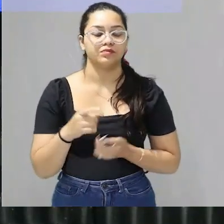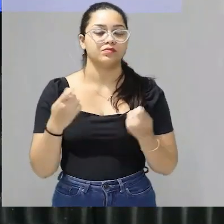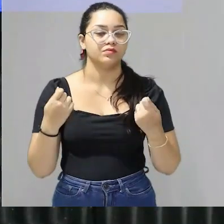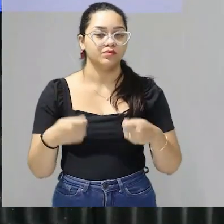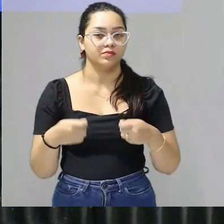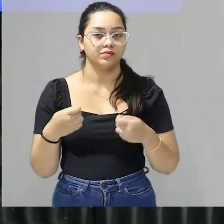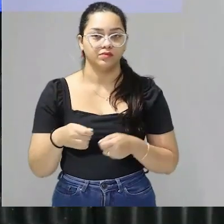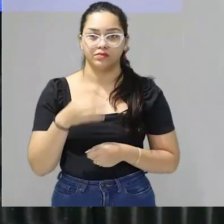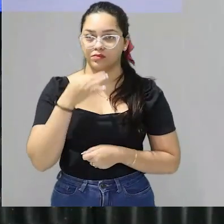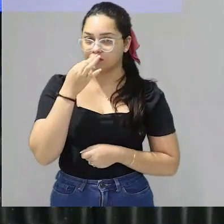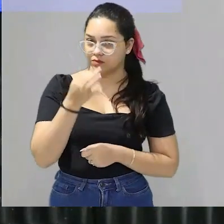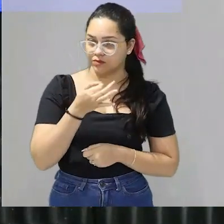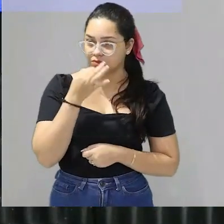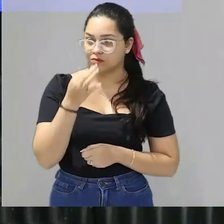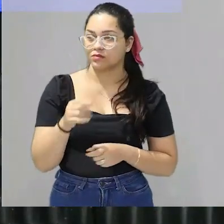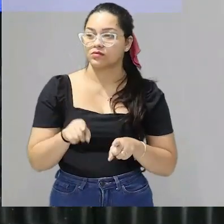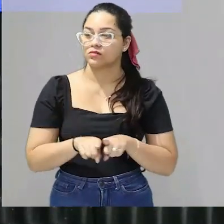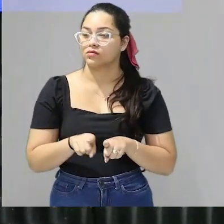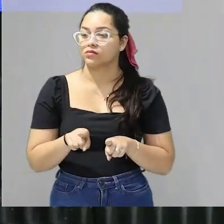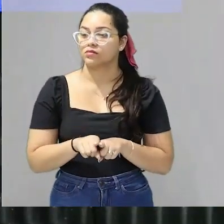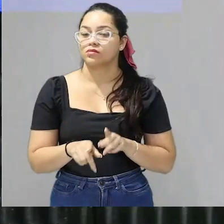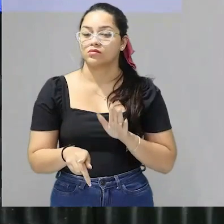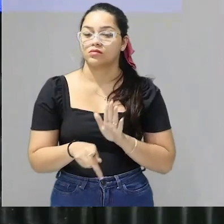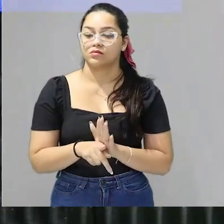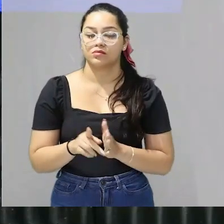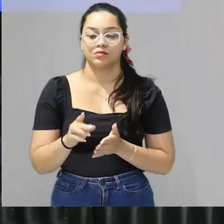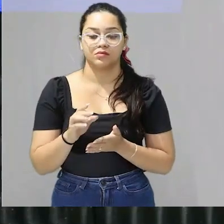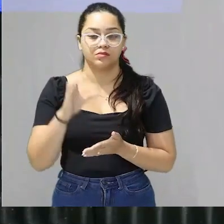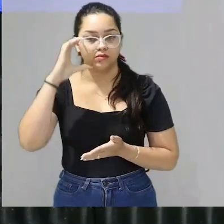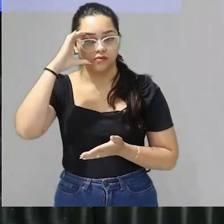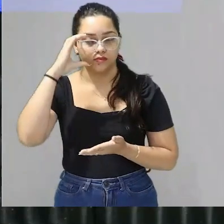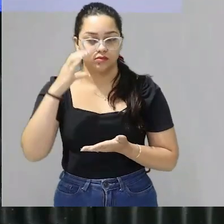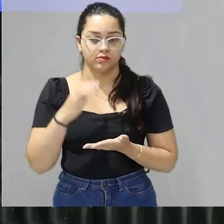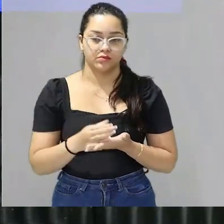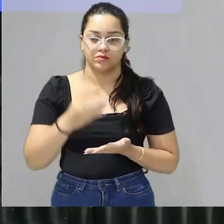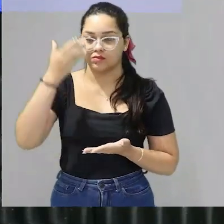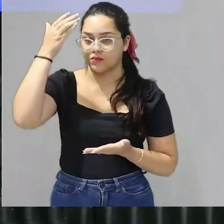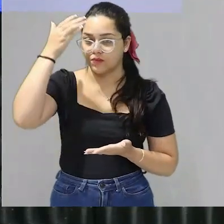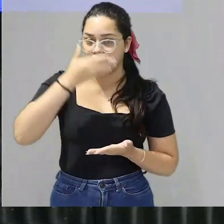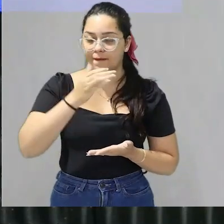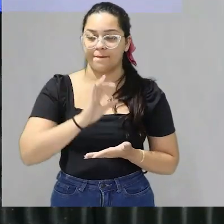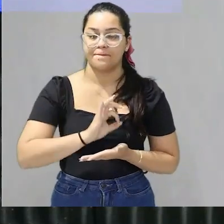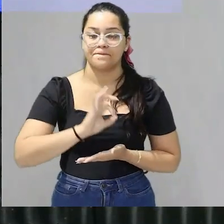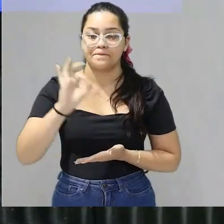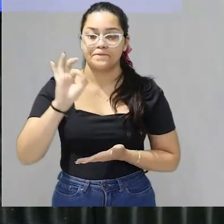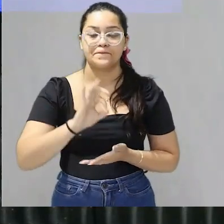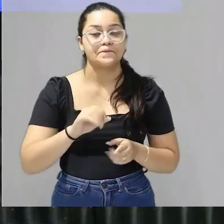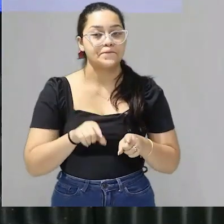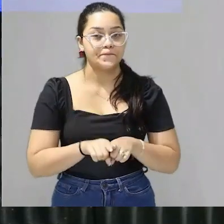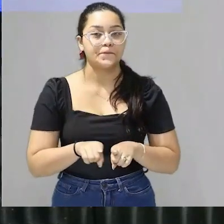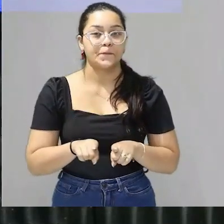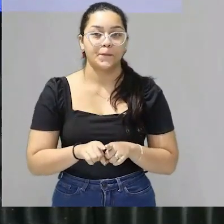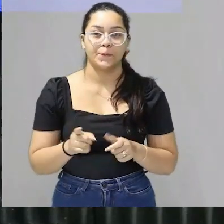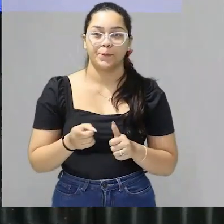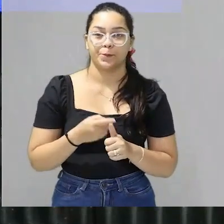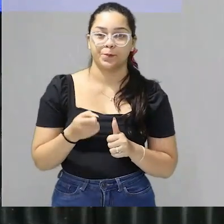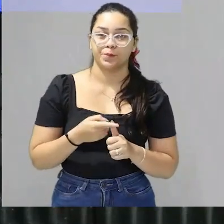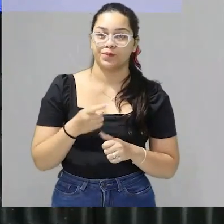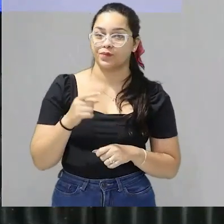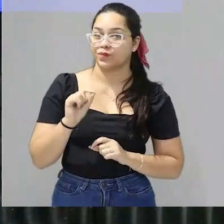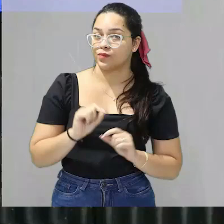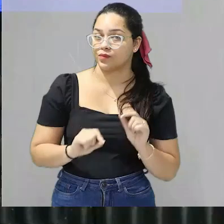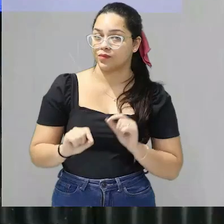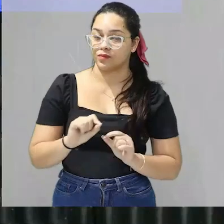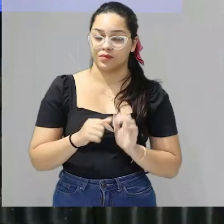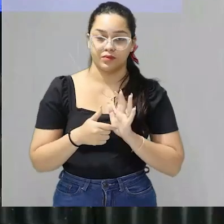precisa argumentar através de tese comprovar através de dados então logo no primeiro parágrafo